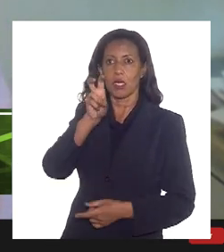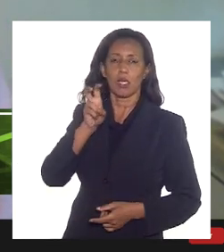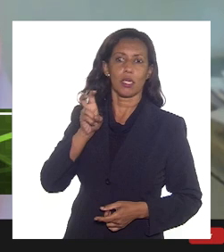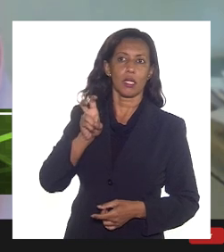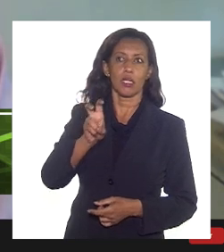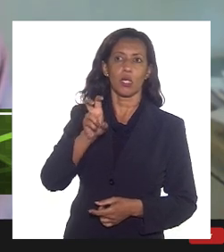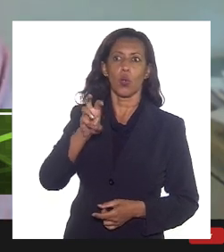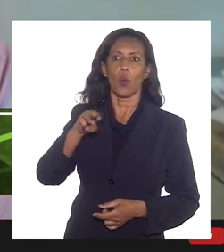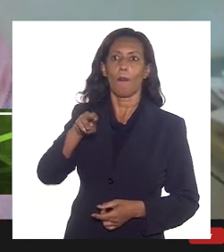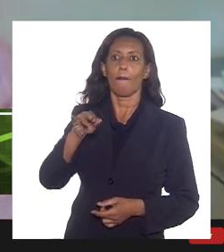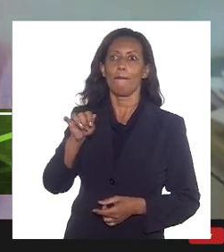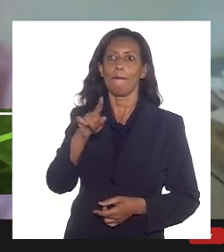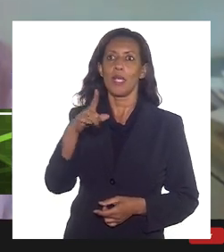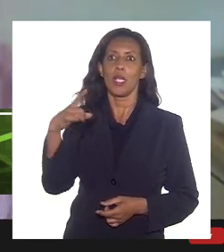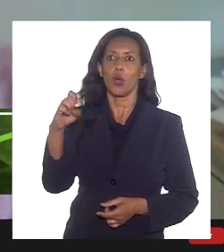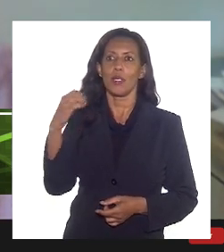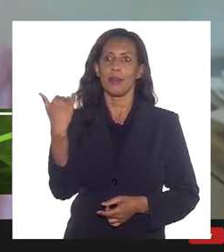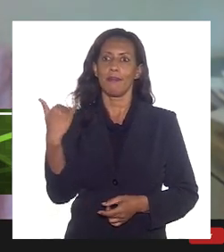e meio de barris.